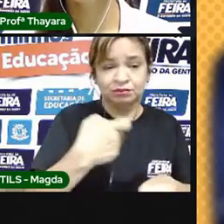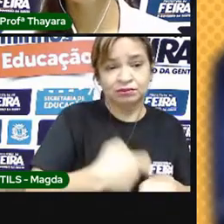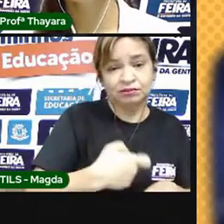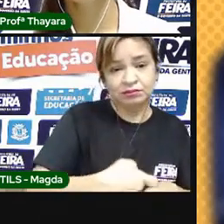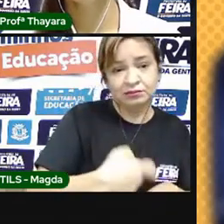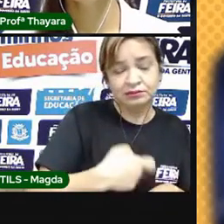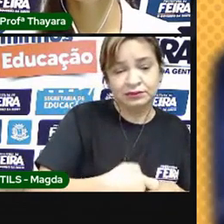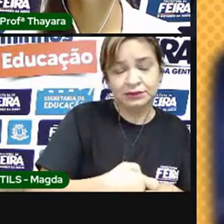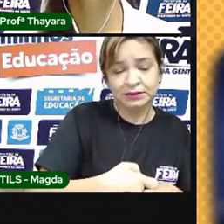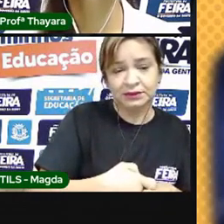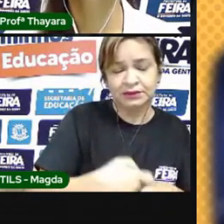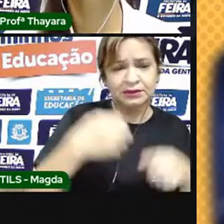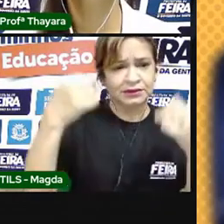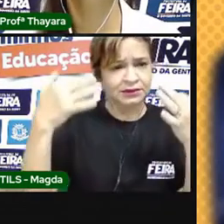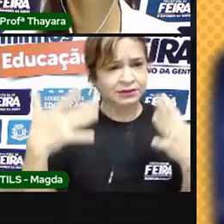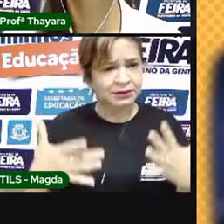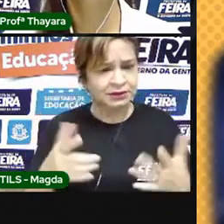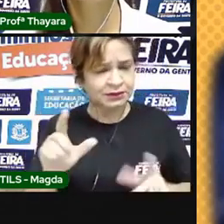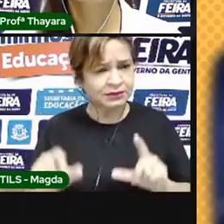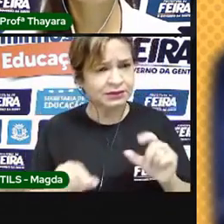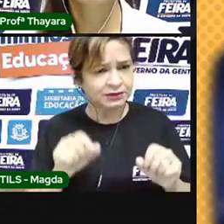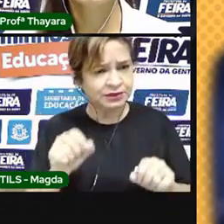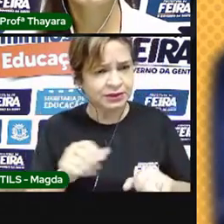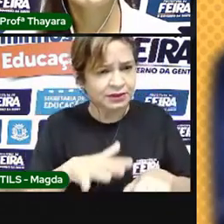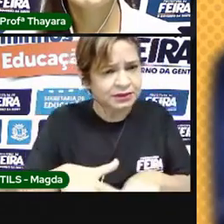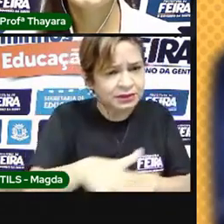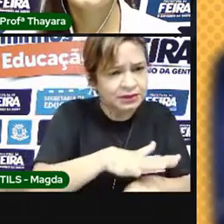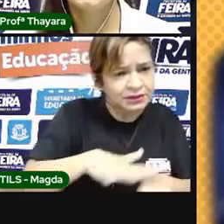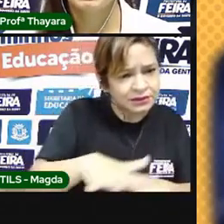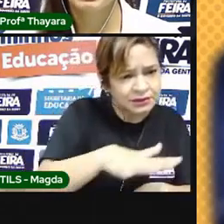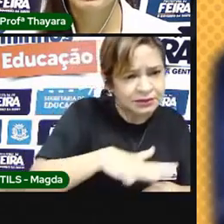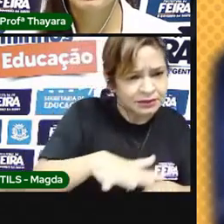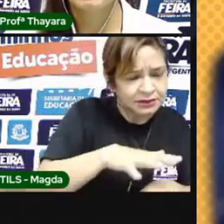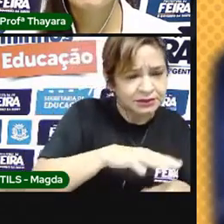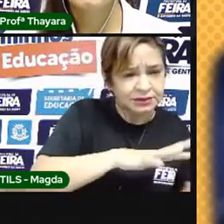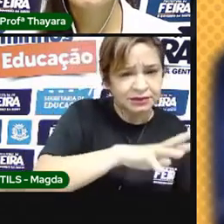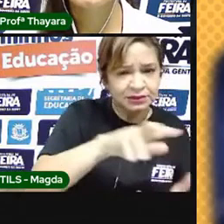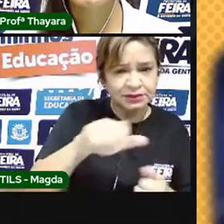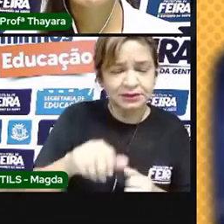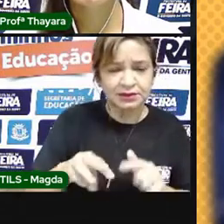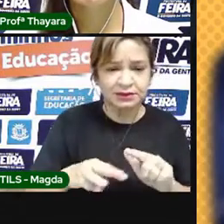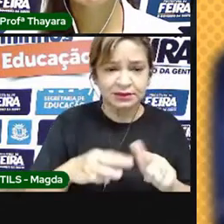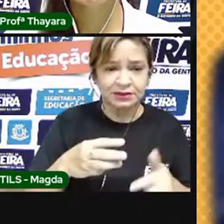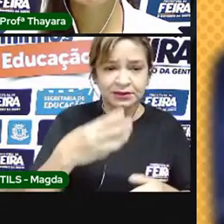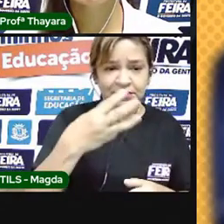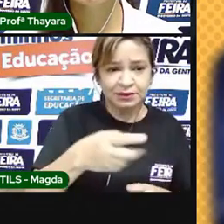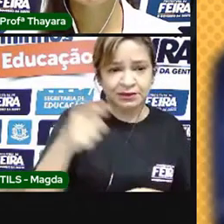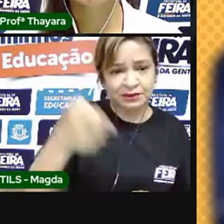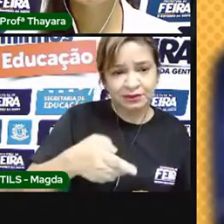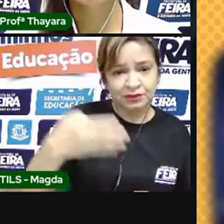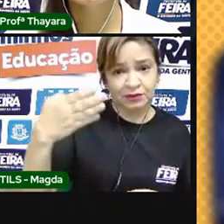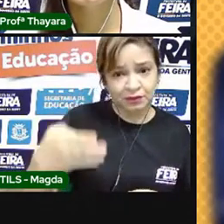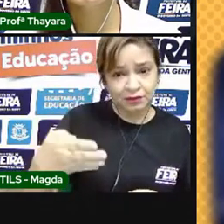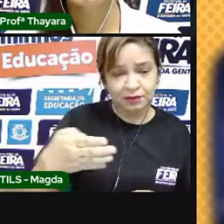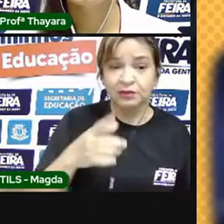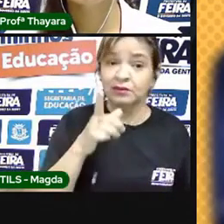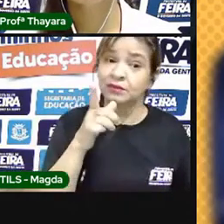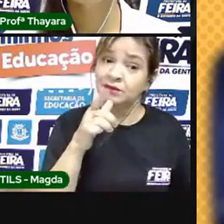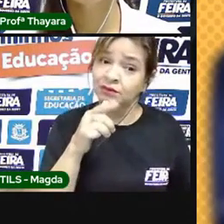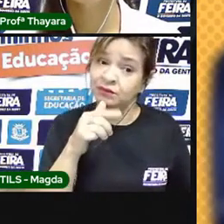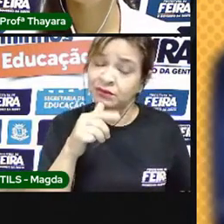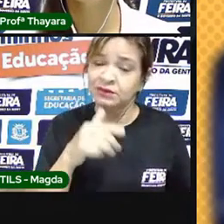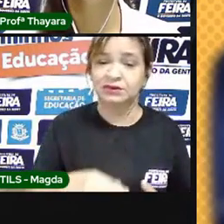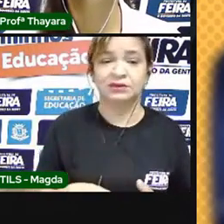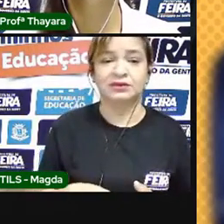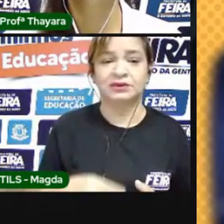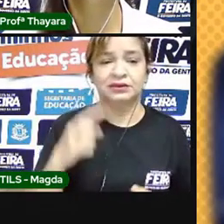Dizemos, então, que a superfície da Terra é formada por três quartos de água. E, por isso, Terra